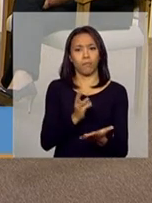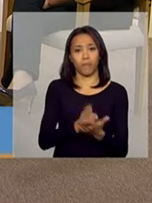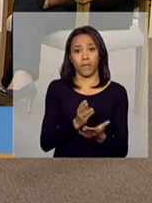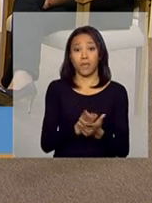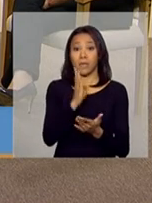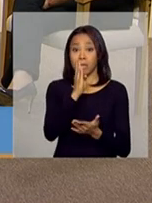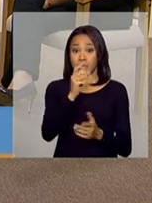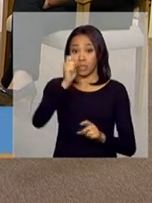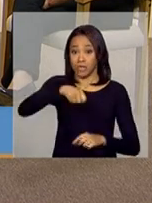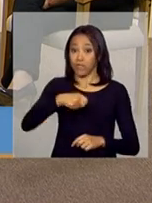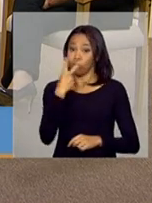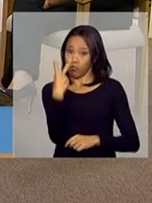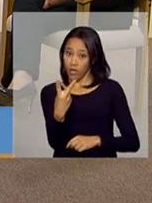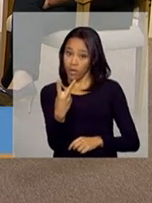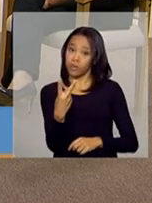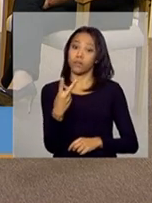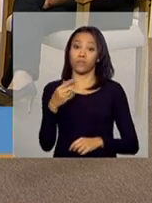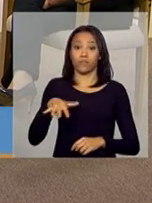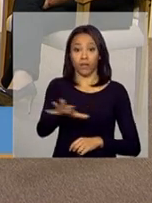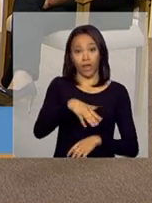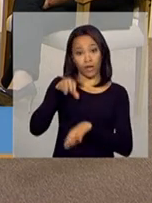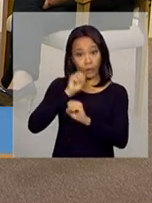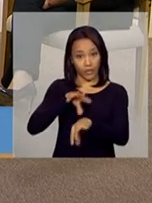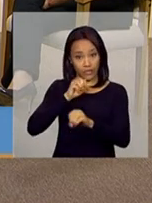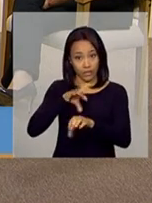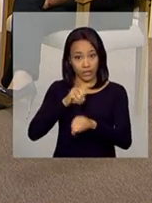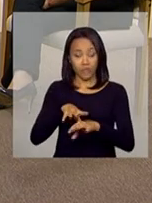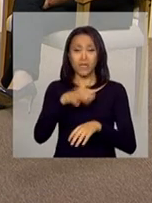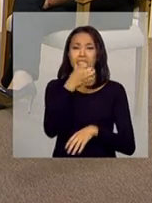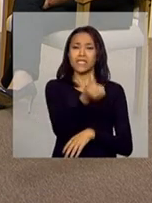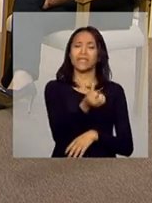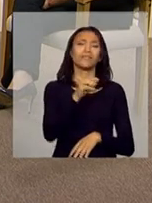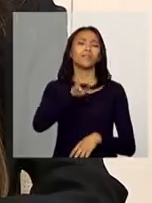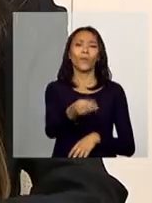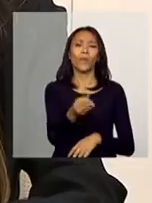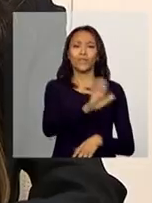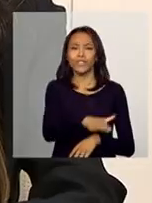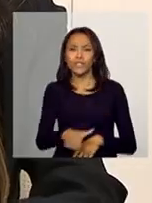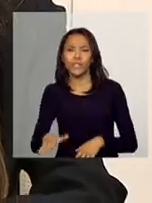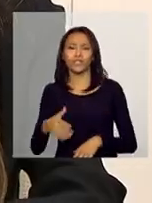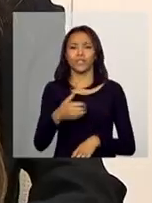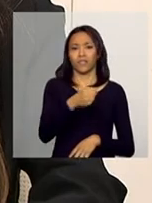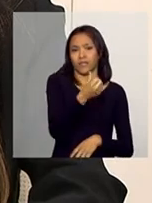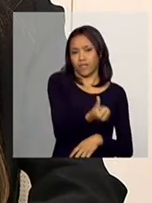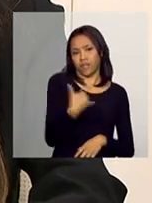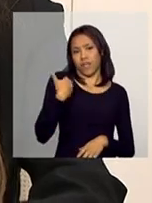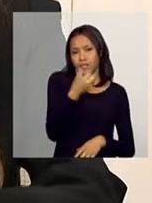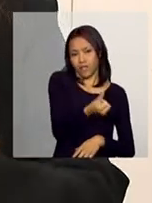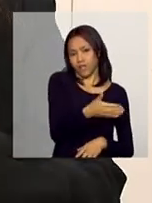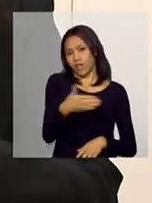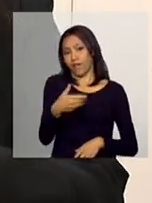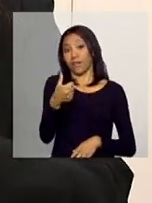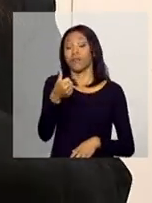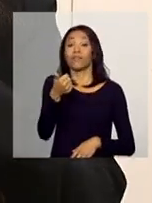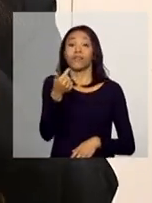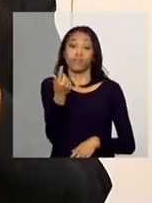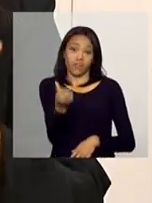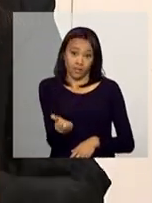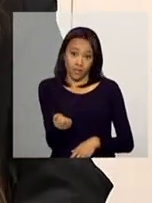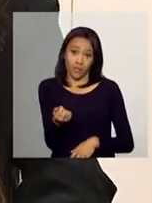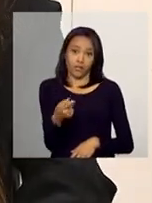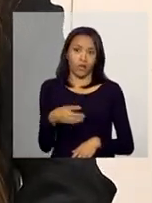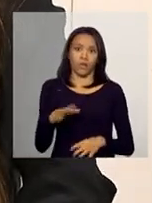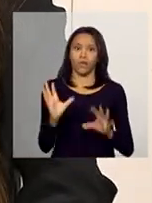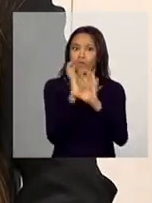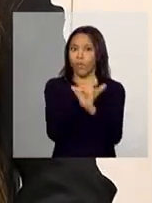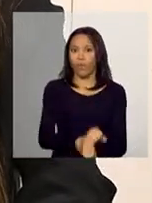educação, que são para acompanhamento, são acompanhados 16 milhões de crianças de 6 a 17 anos, crianças e adolescentes, de um total de 11